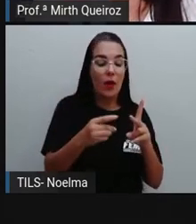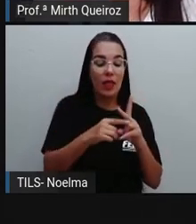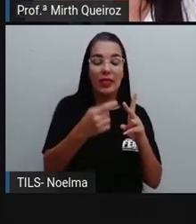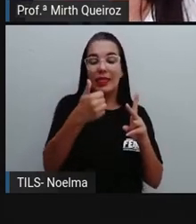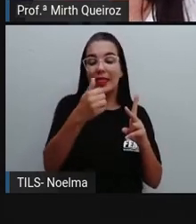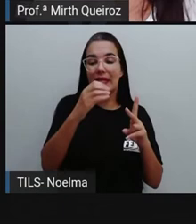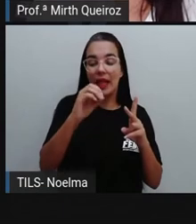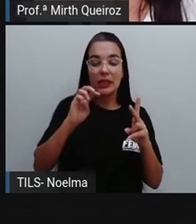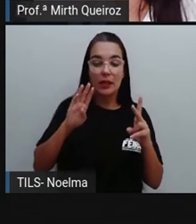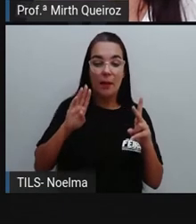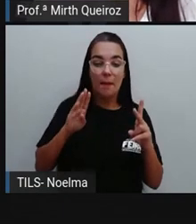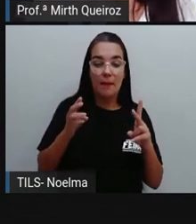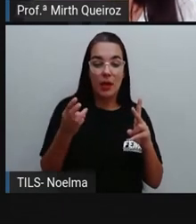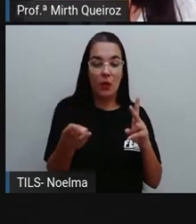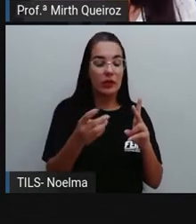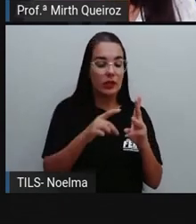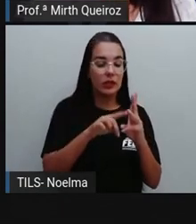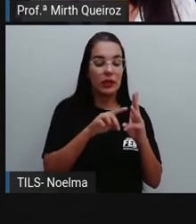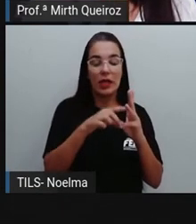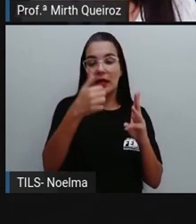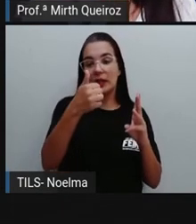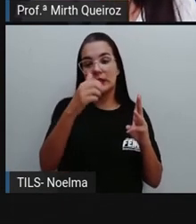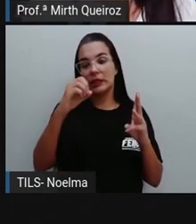.000.000 ou vezes 100.000.